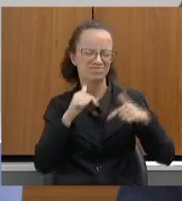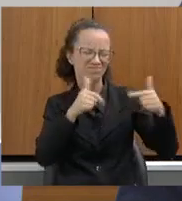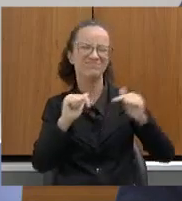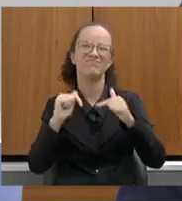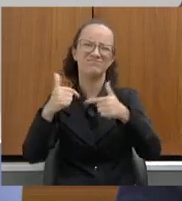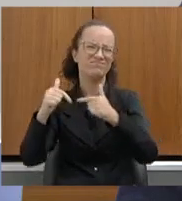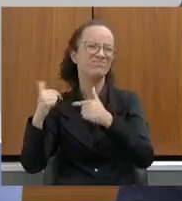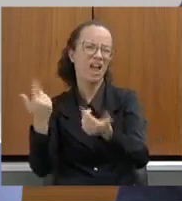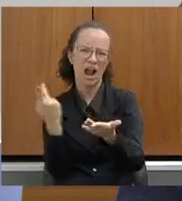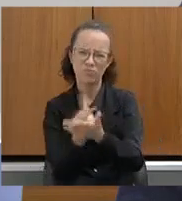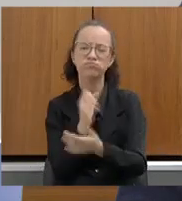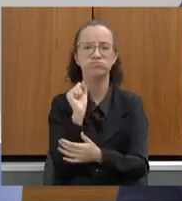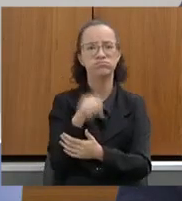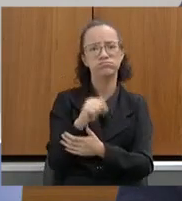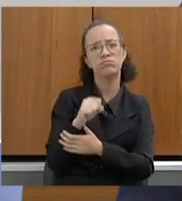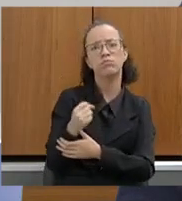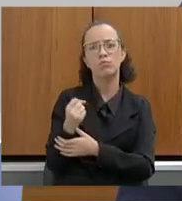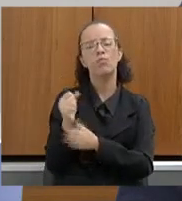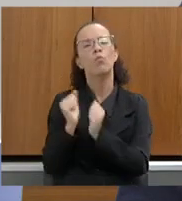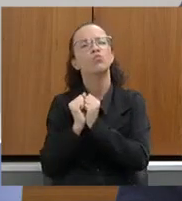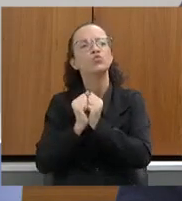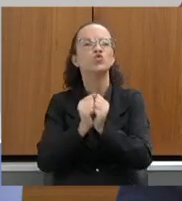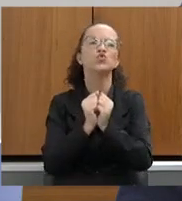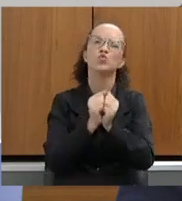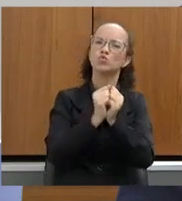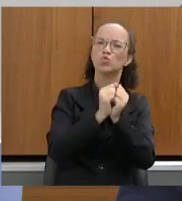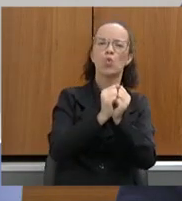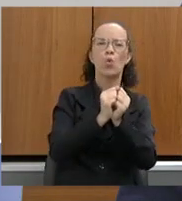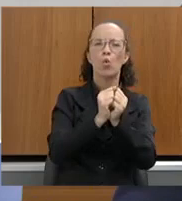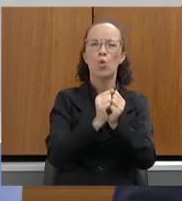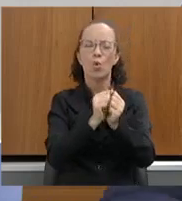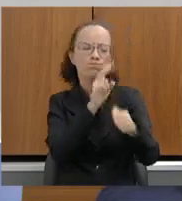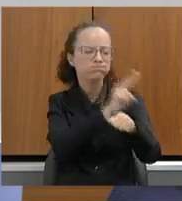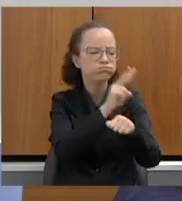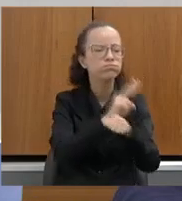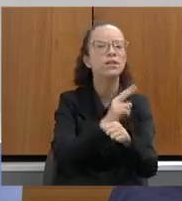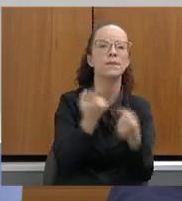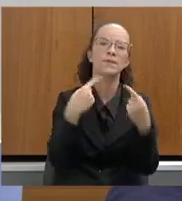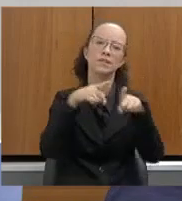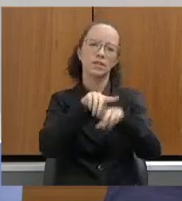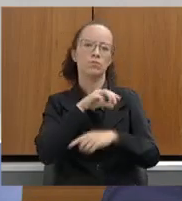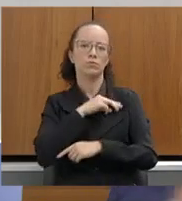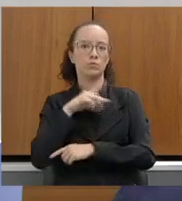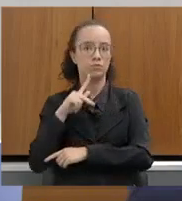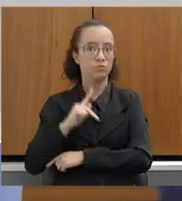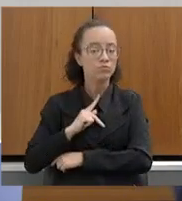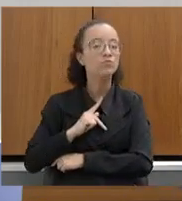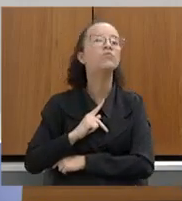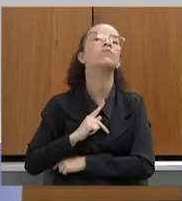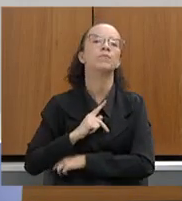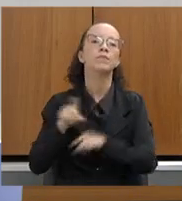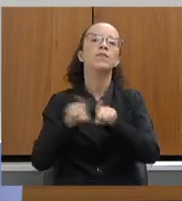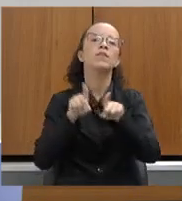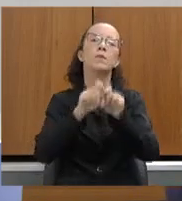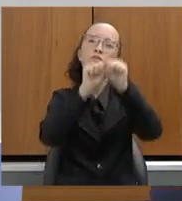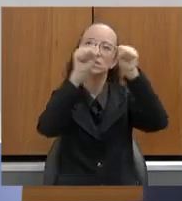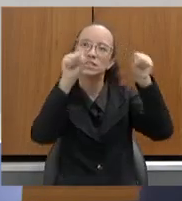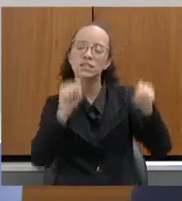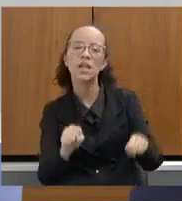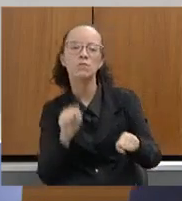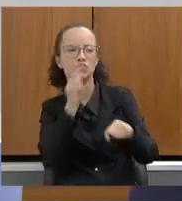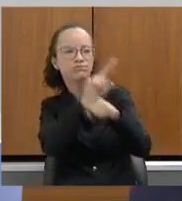empreendidas, como o acompanhamento das auditorias, em parceria com o Ministério Público, o sistema de acompanhamento de